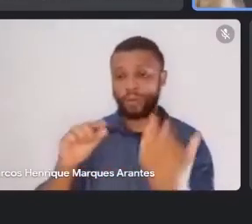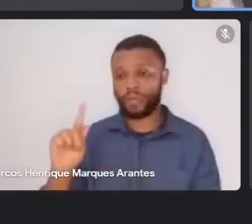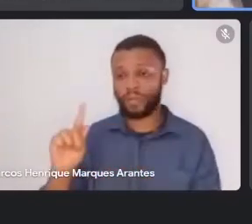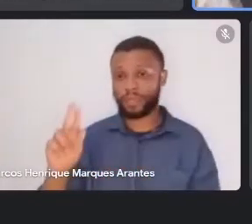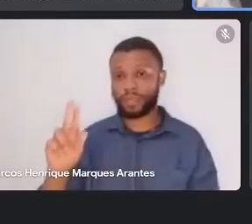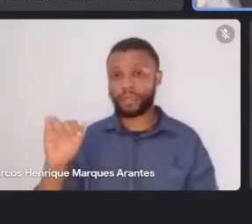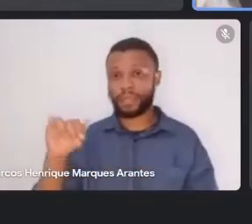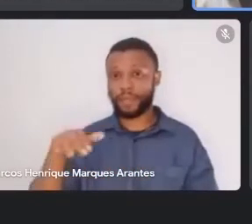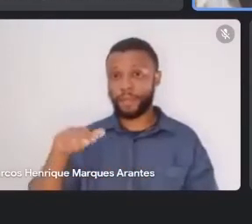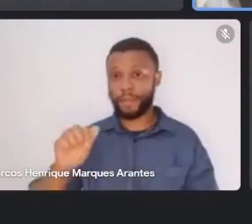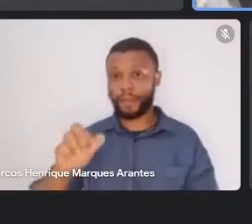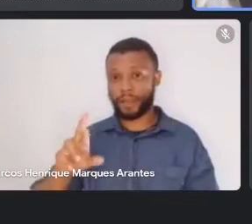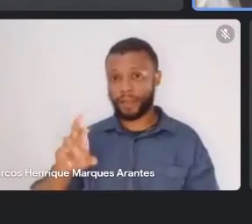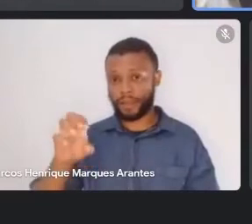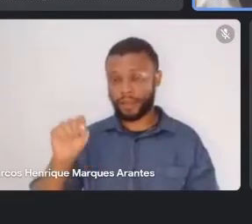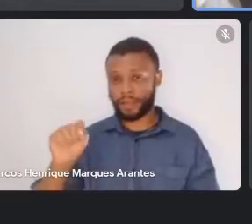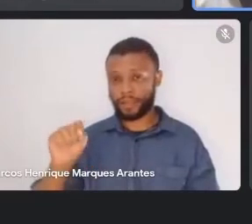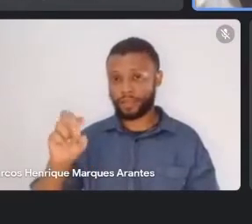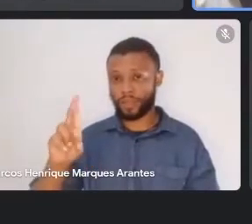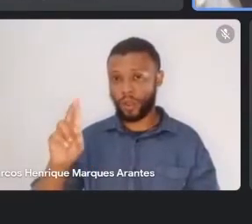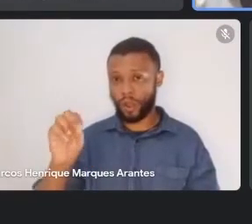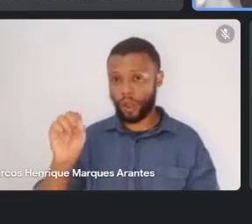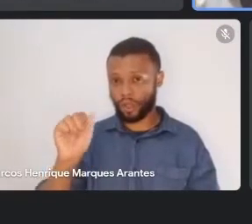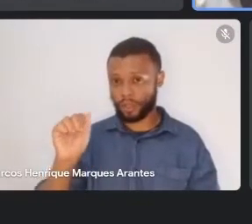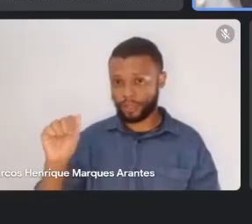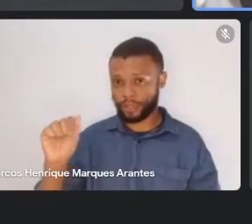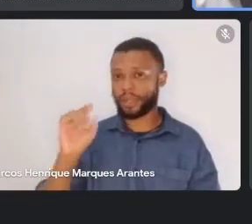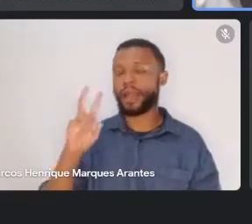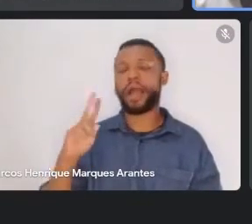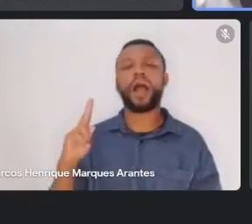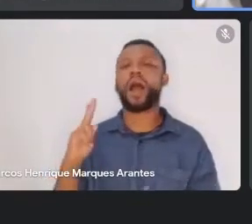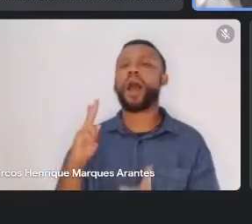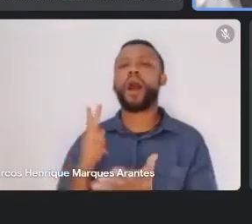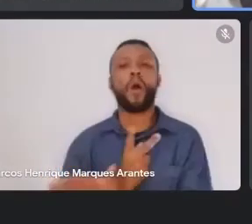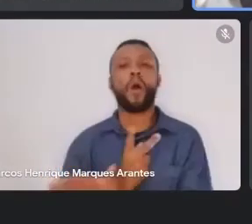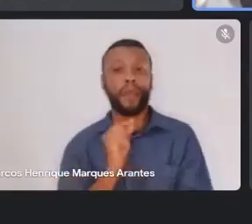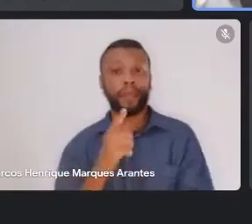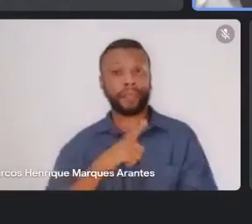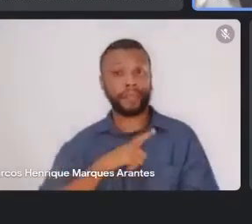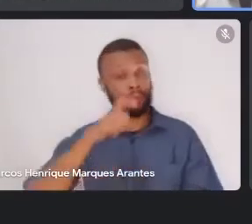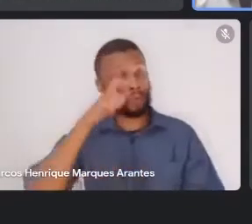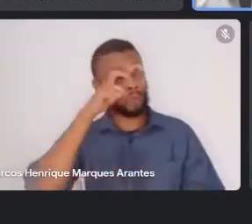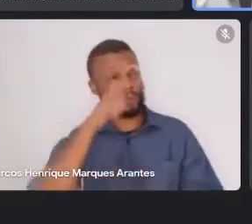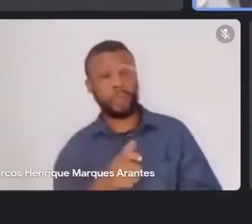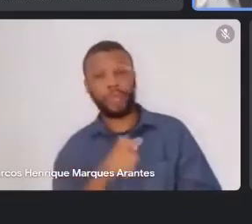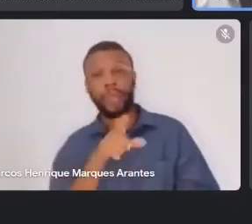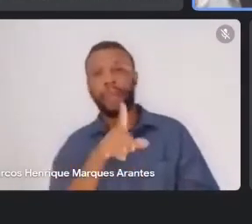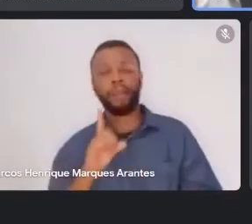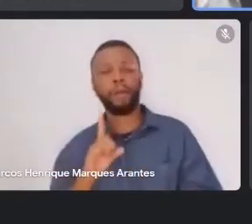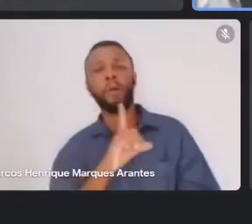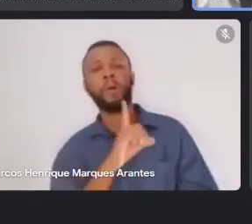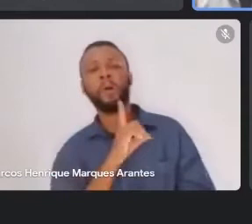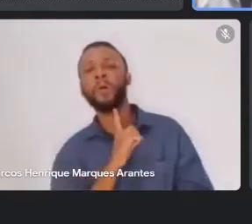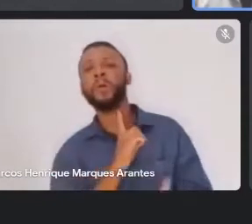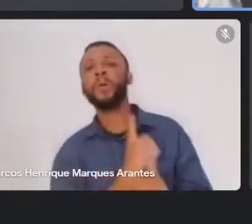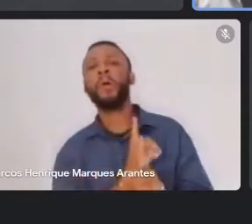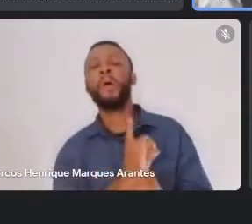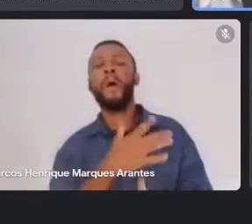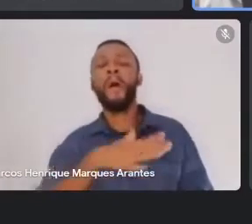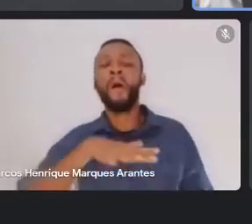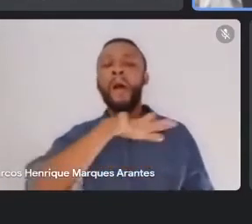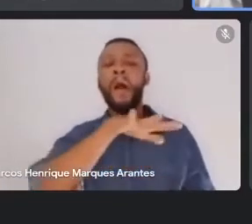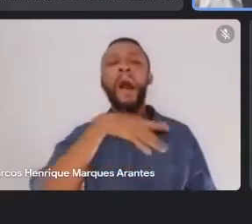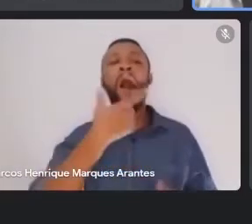coisa muito interessante, assim, que ele vai ao encontro desses personagens da